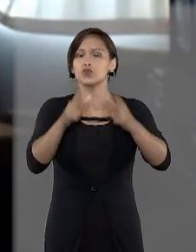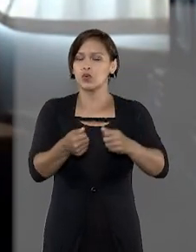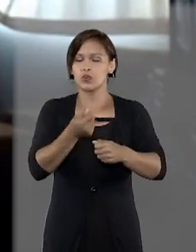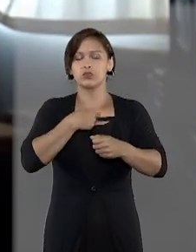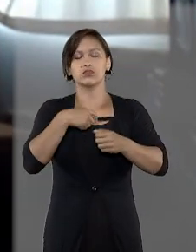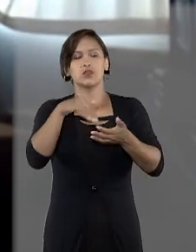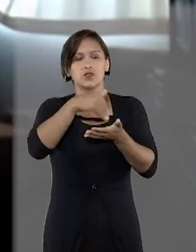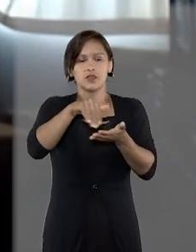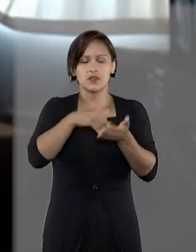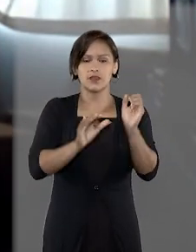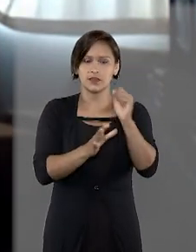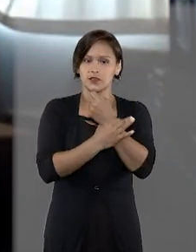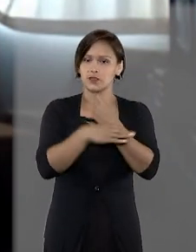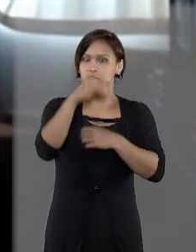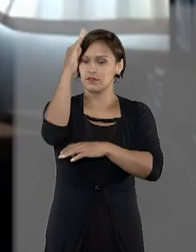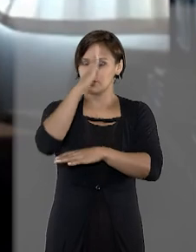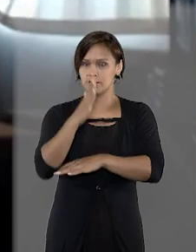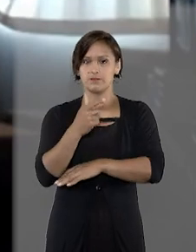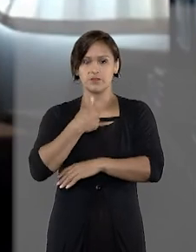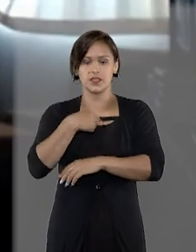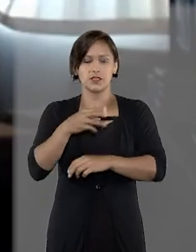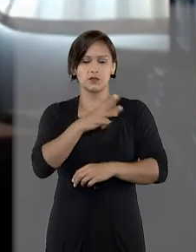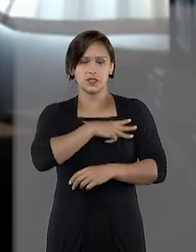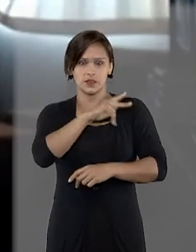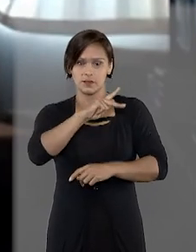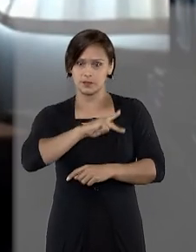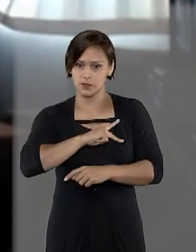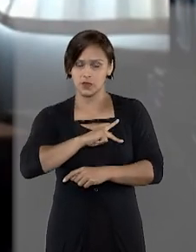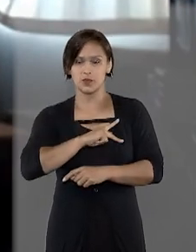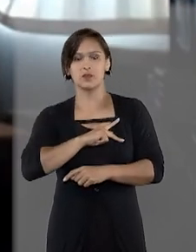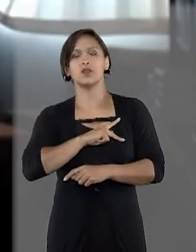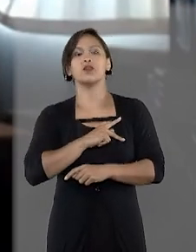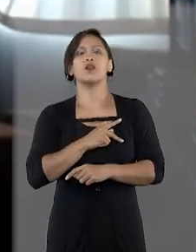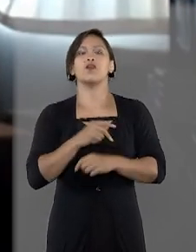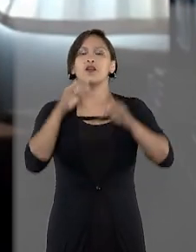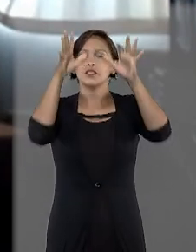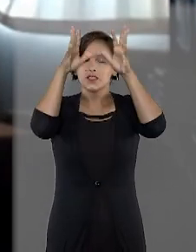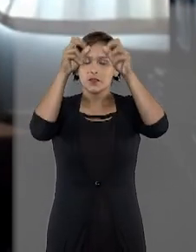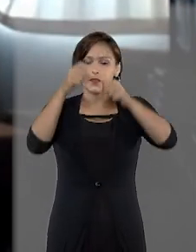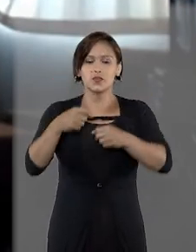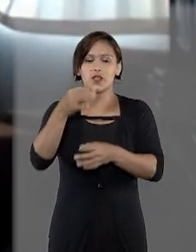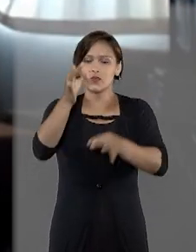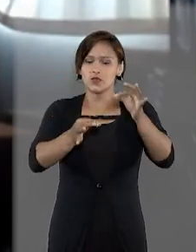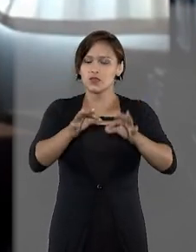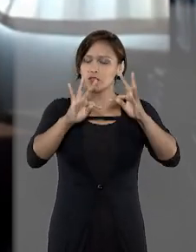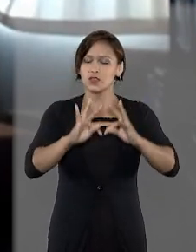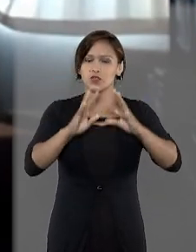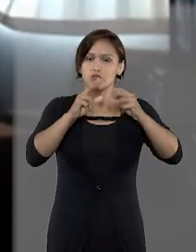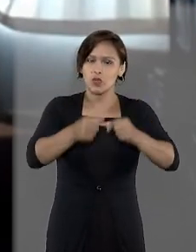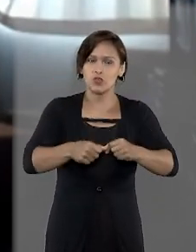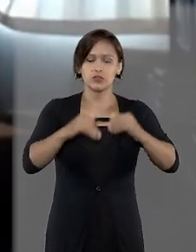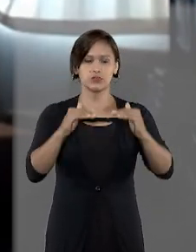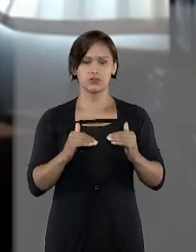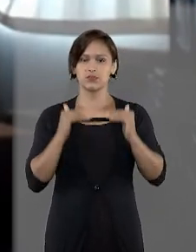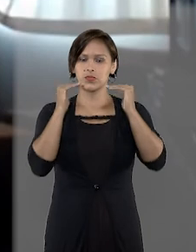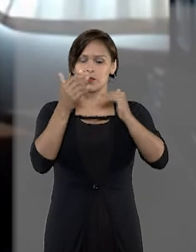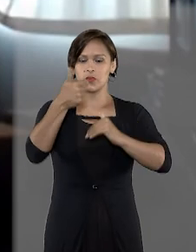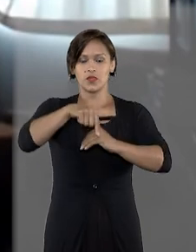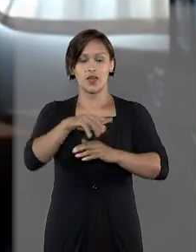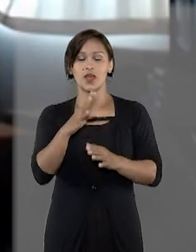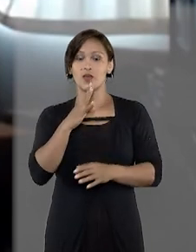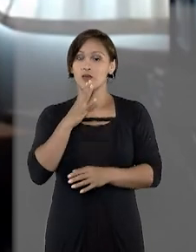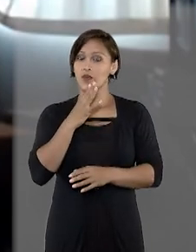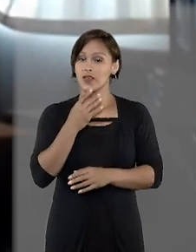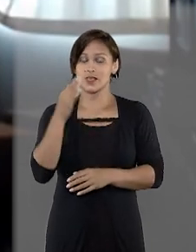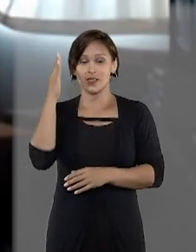os secretários de segurança do Brasil inteiro, o Ministério Público, o Tribunal de Justiça, todos os tribunais tomem